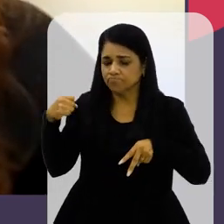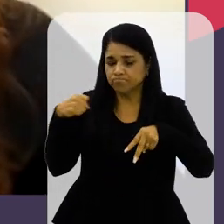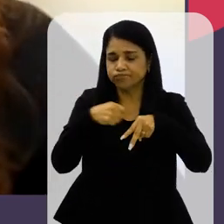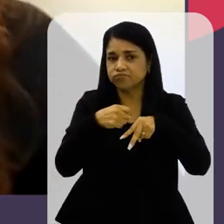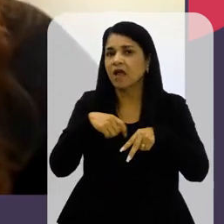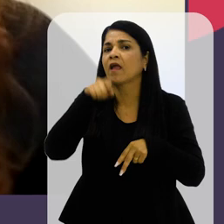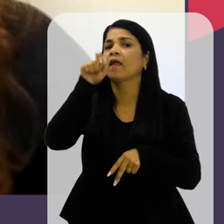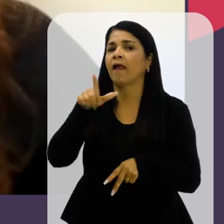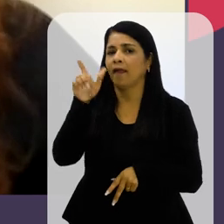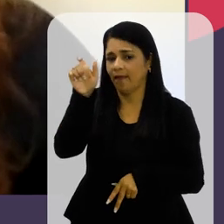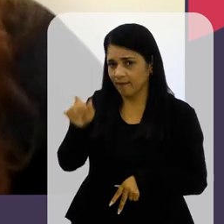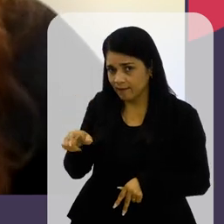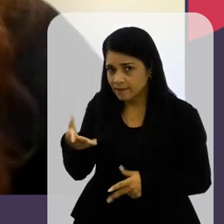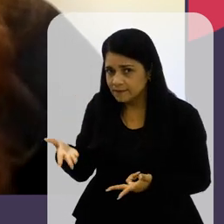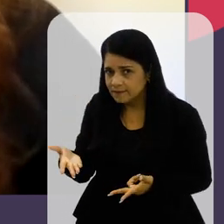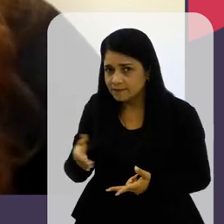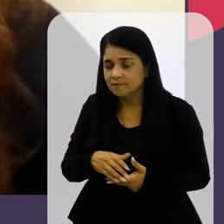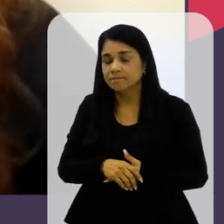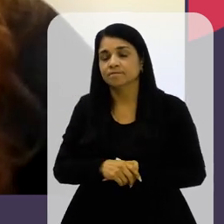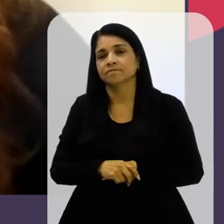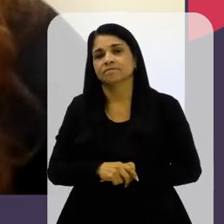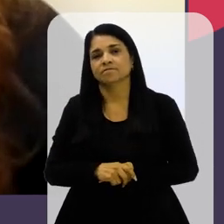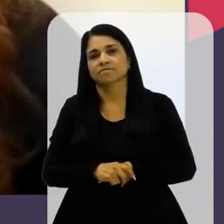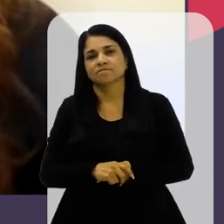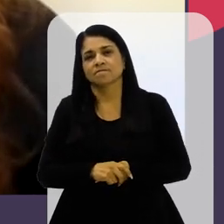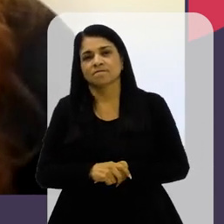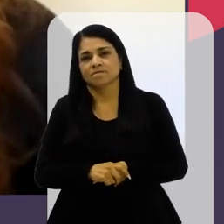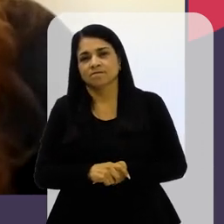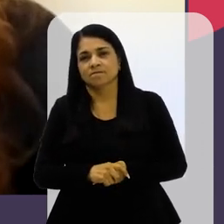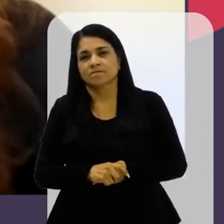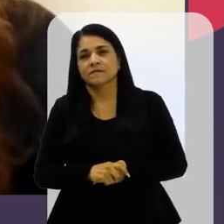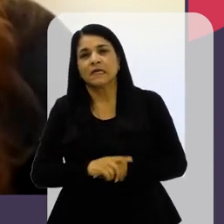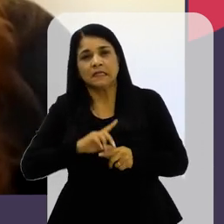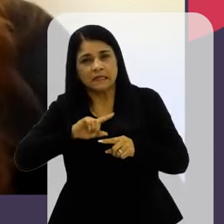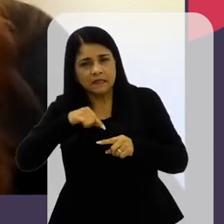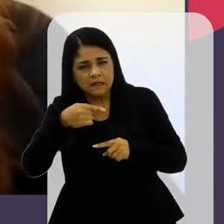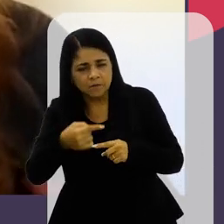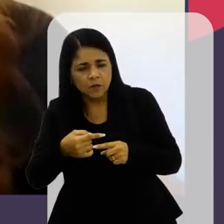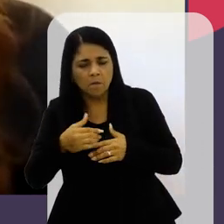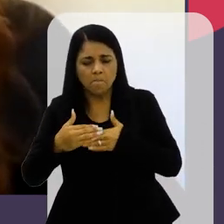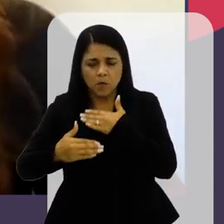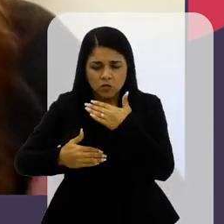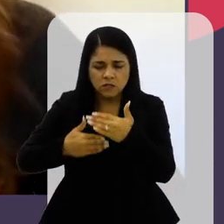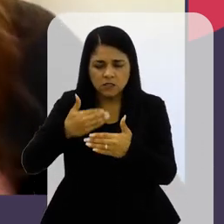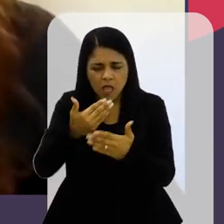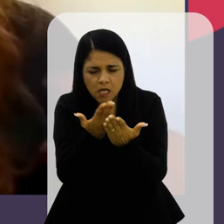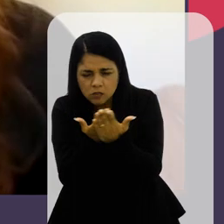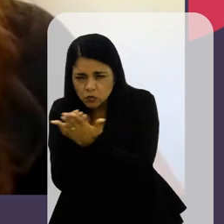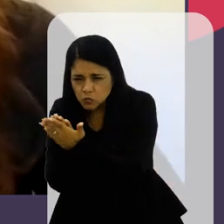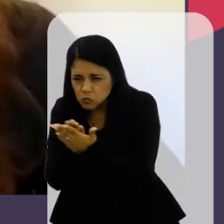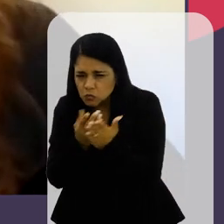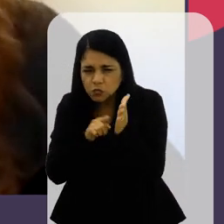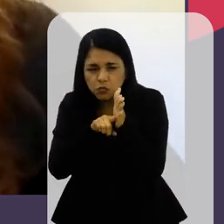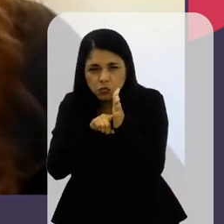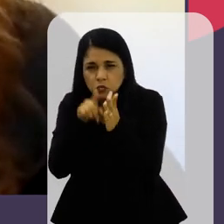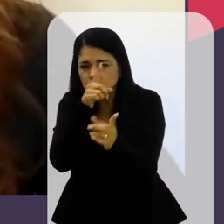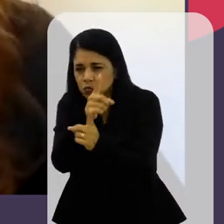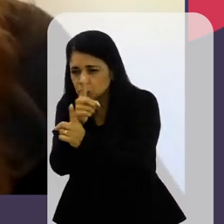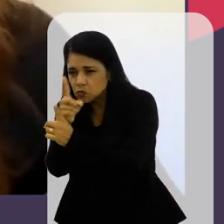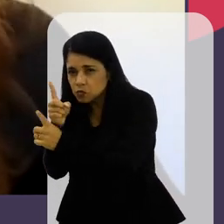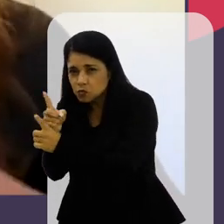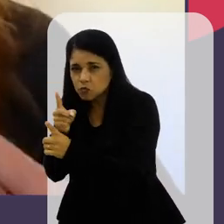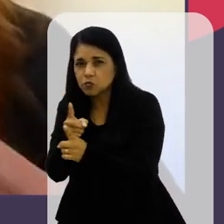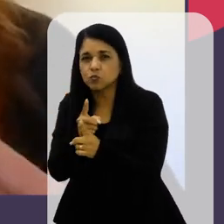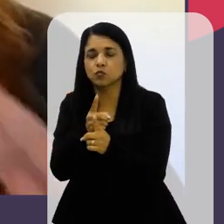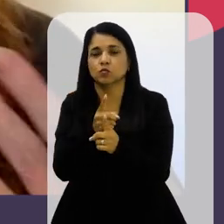Subnotificação E Então Depois de todo Esse processo Né